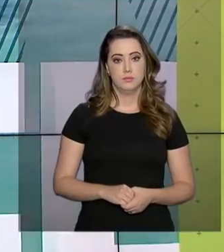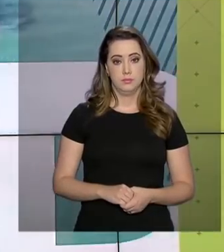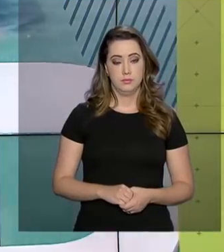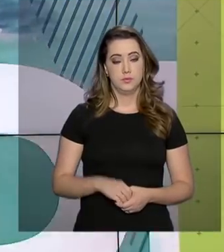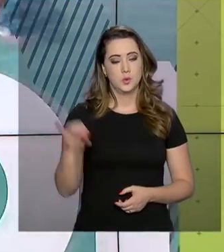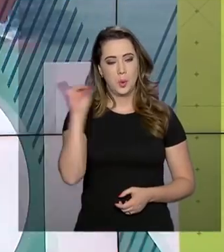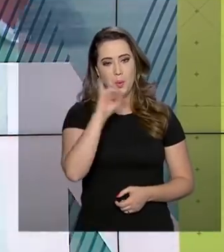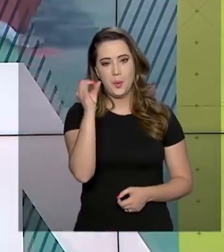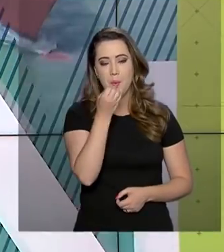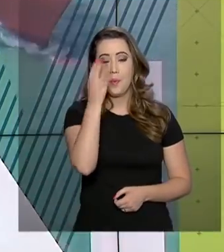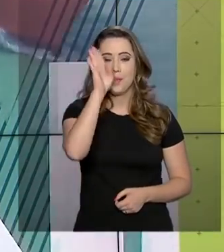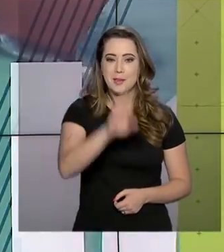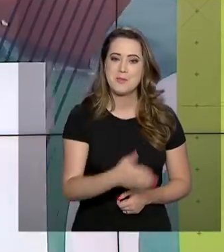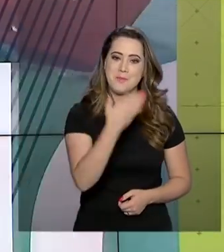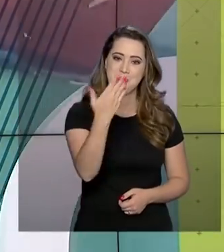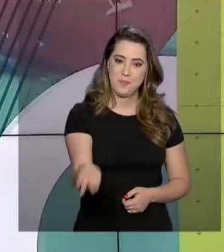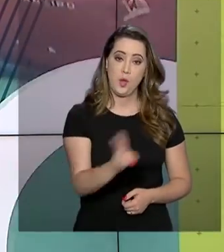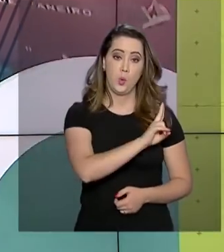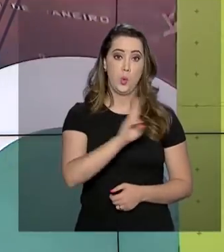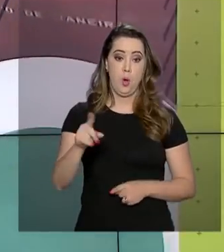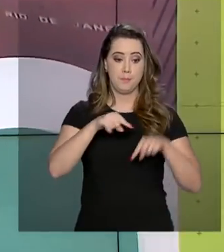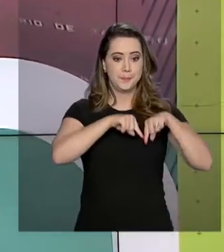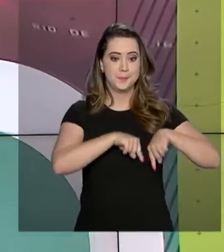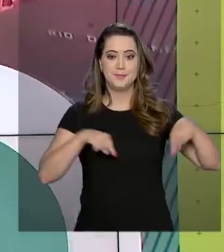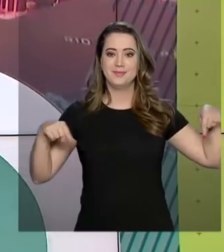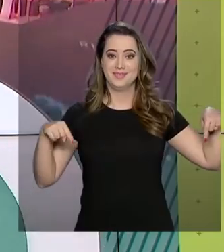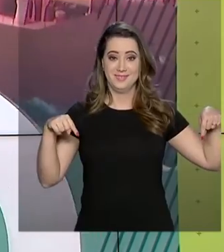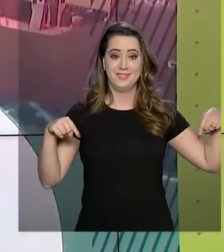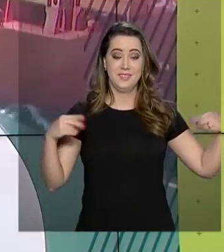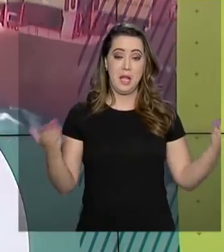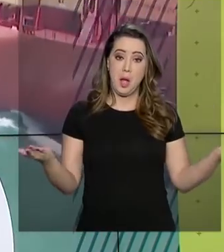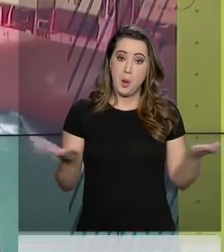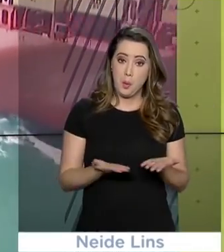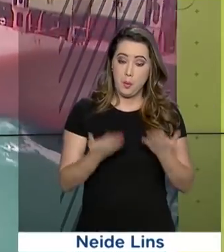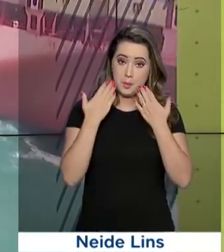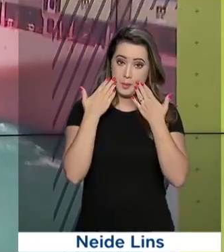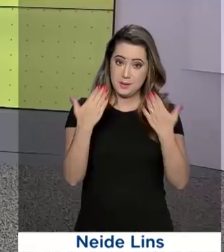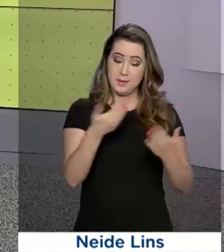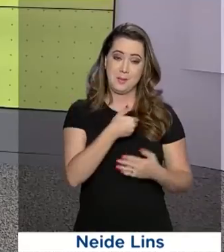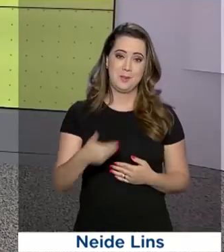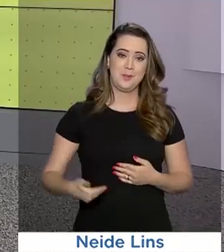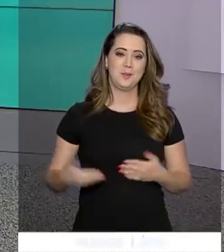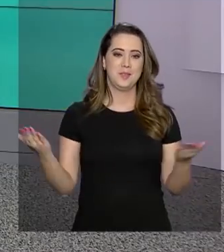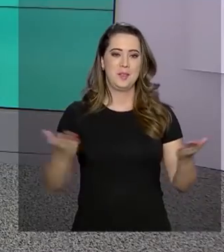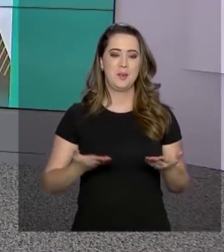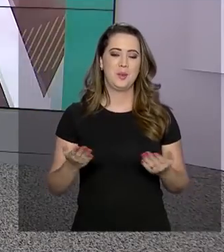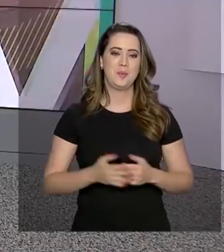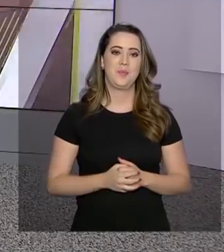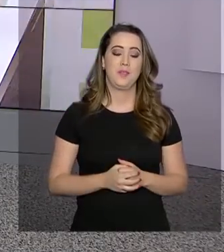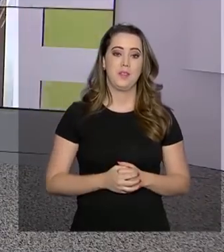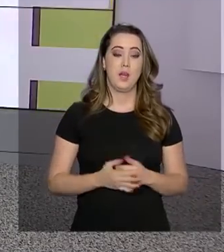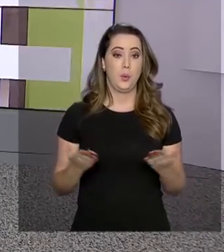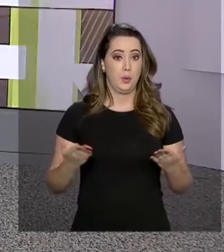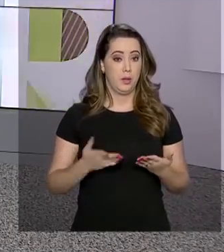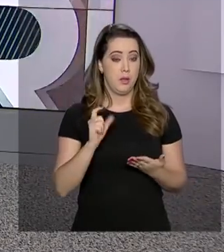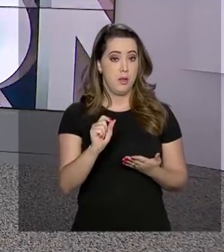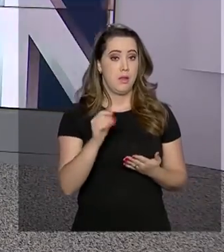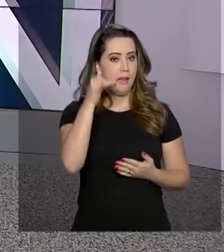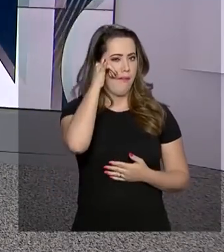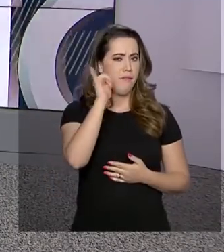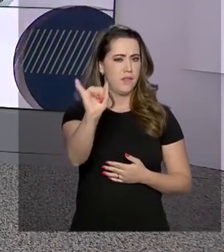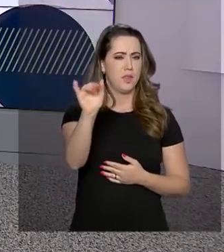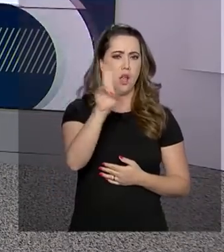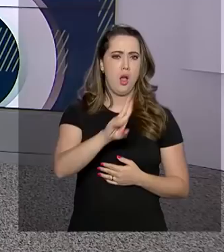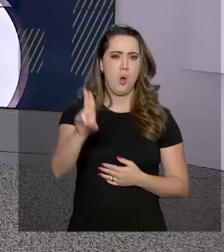Olá, boa tarde para você. Eu sou o Roberto Camargo e estou de volta com o governo agora. Evitar o uso de agrotóxicos